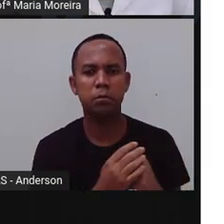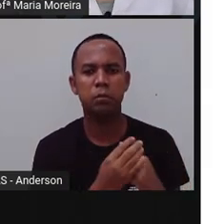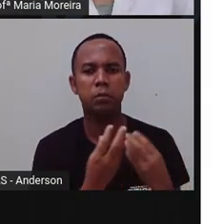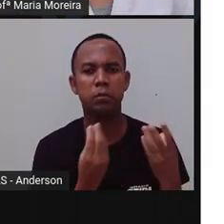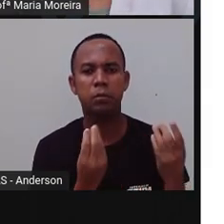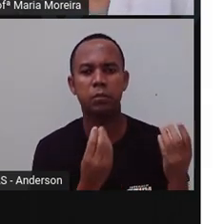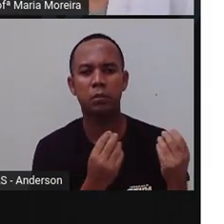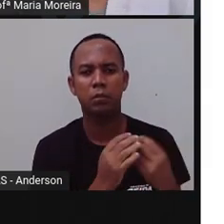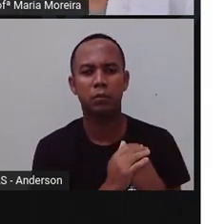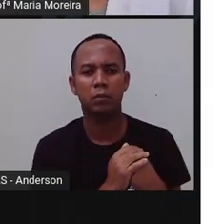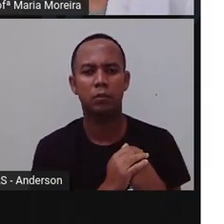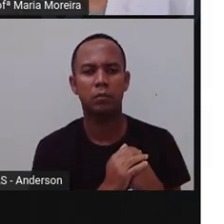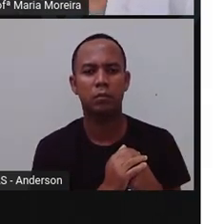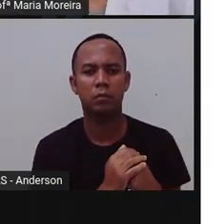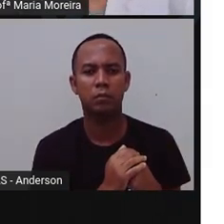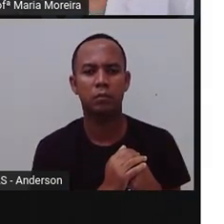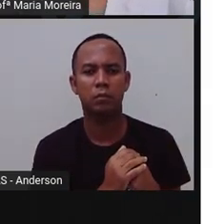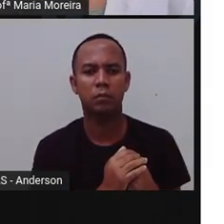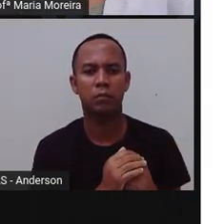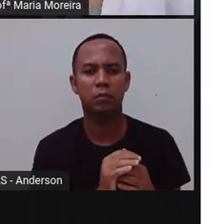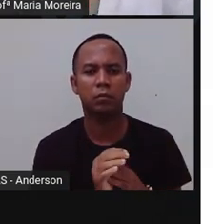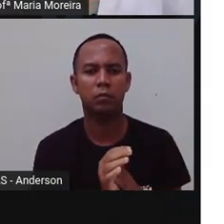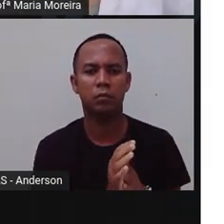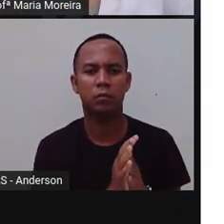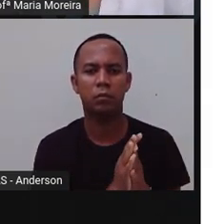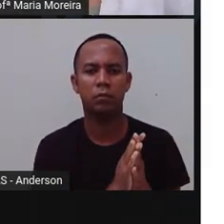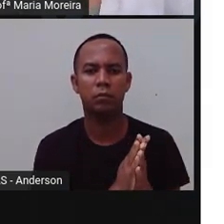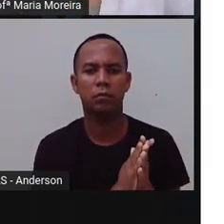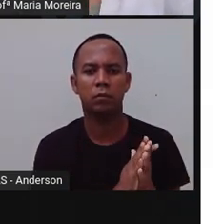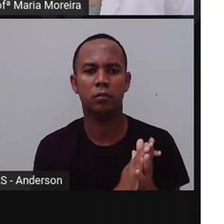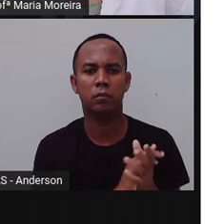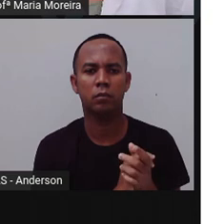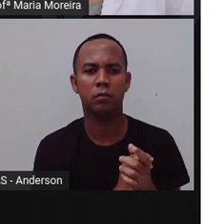400 anos. ia falar 400 séculos, misericórdia.